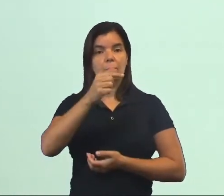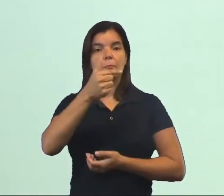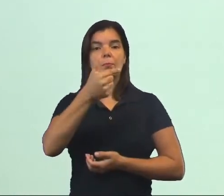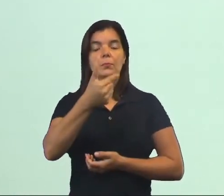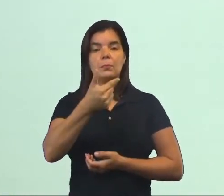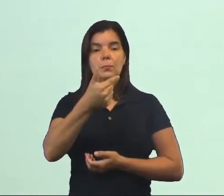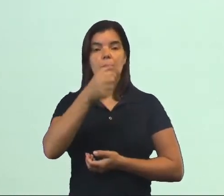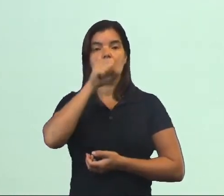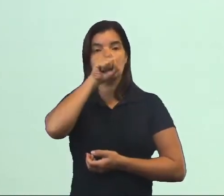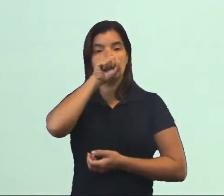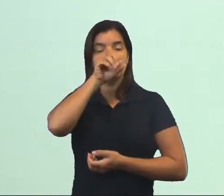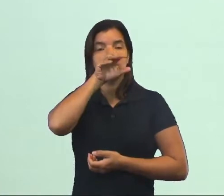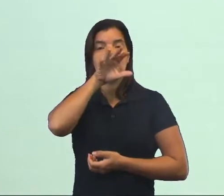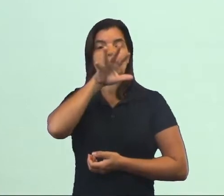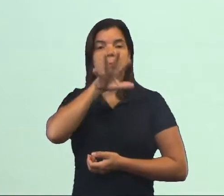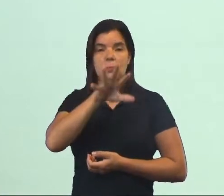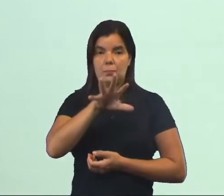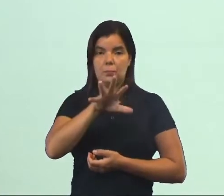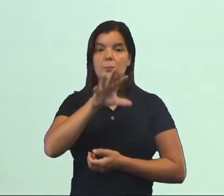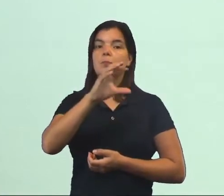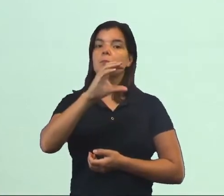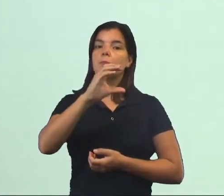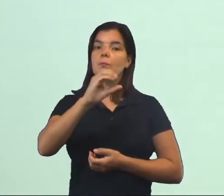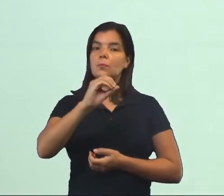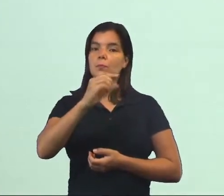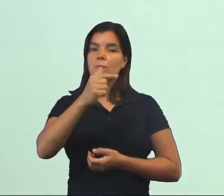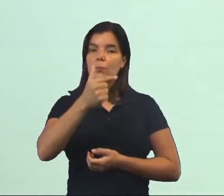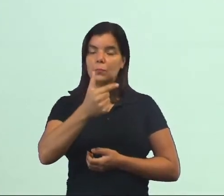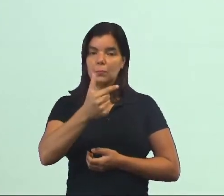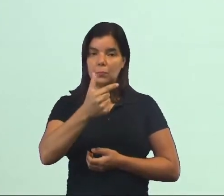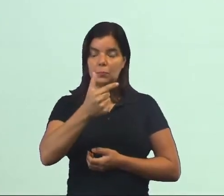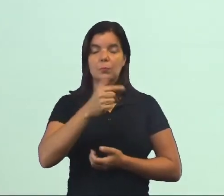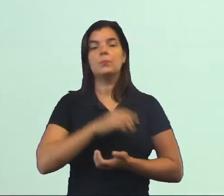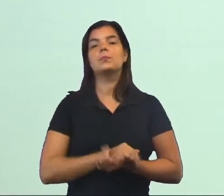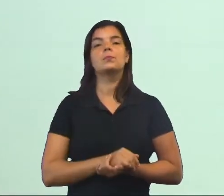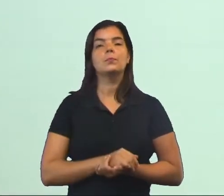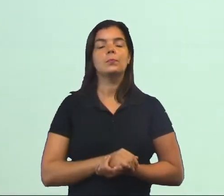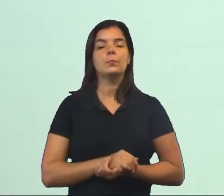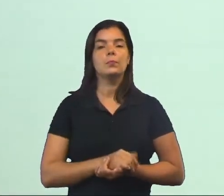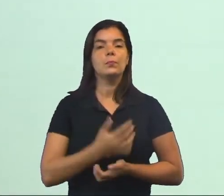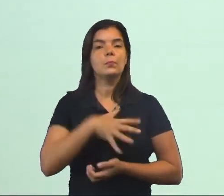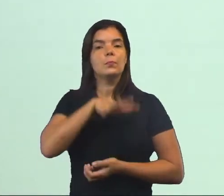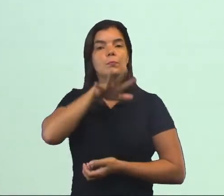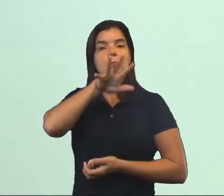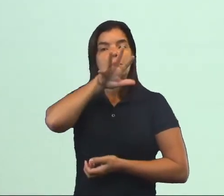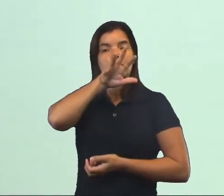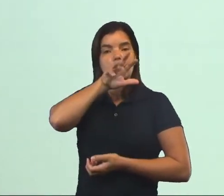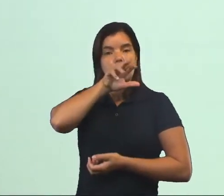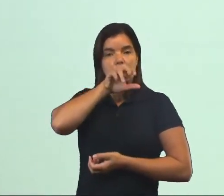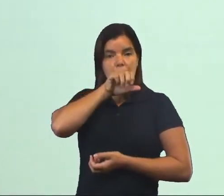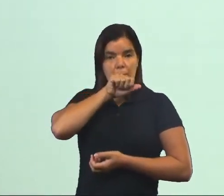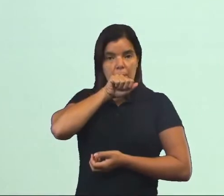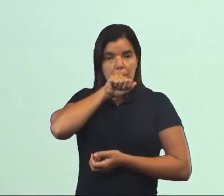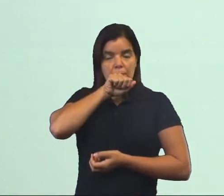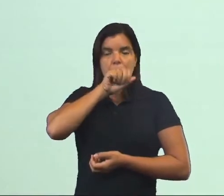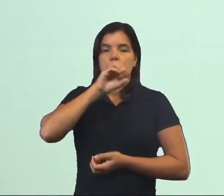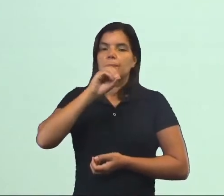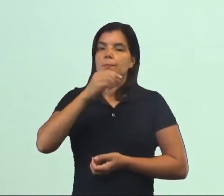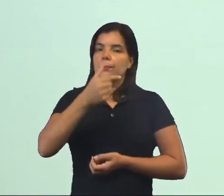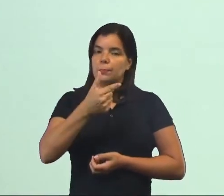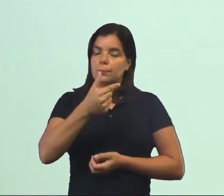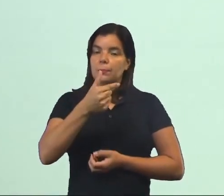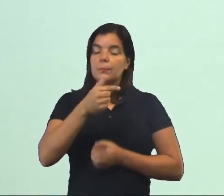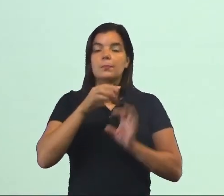nós expiramos o gás carbônico, ou seja, nós inspiramos um tipo de ar e eliminamos um outro.